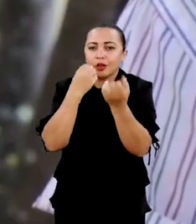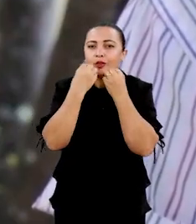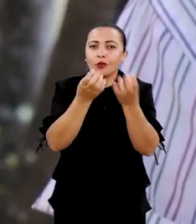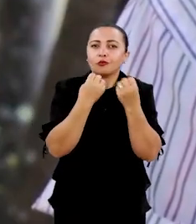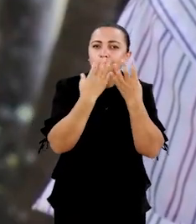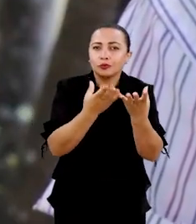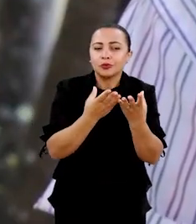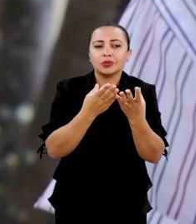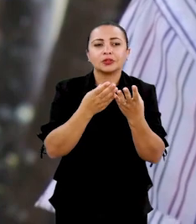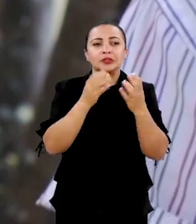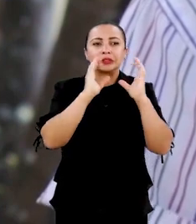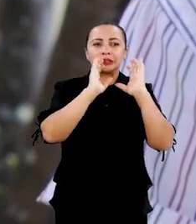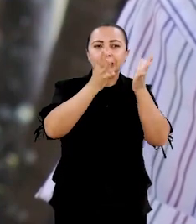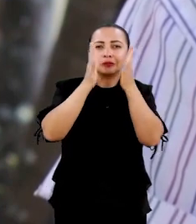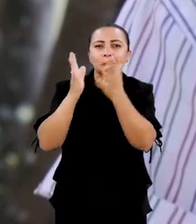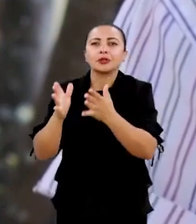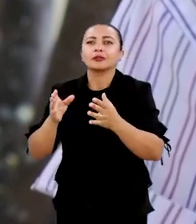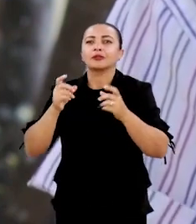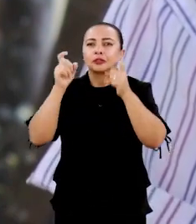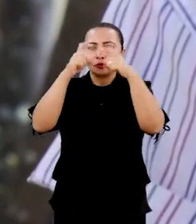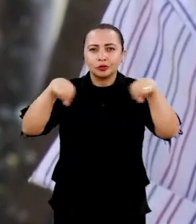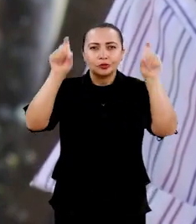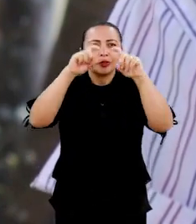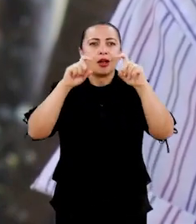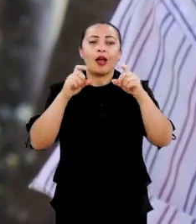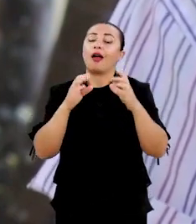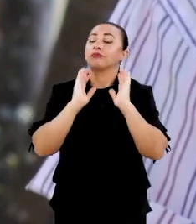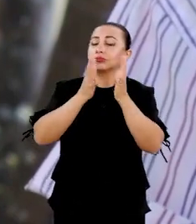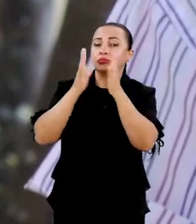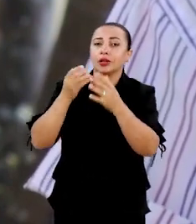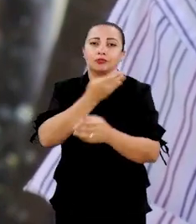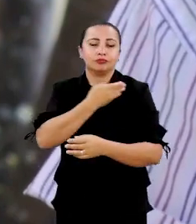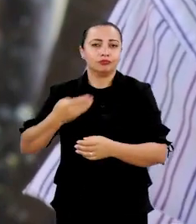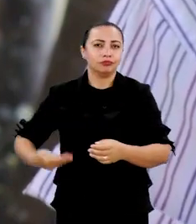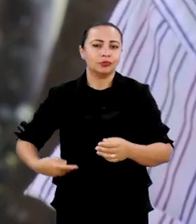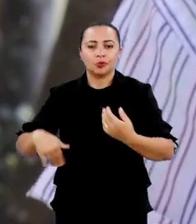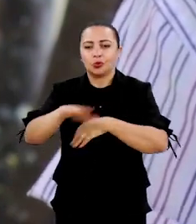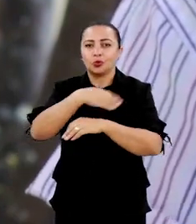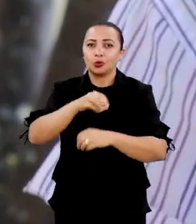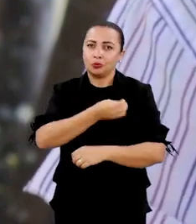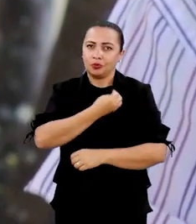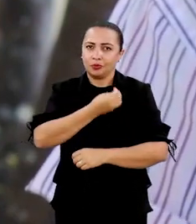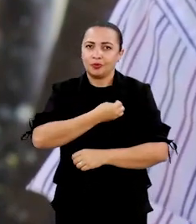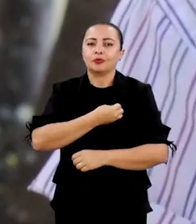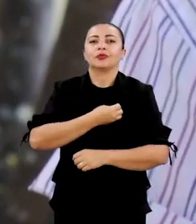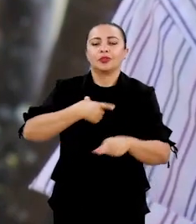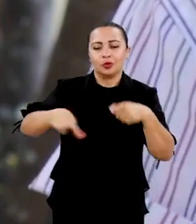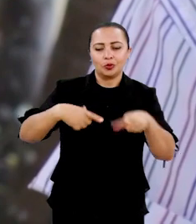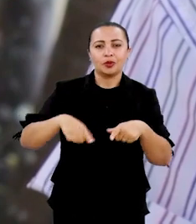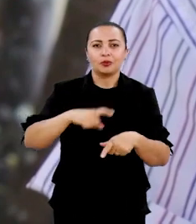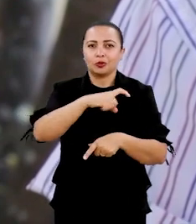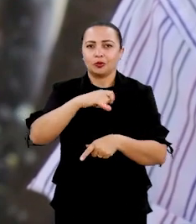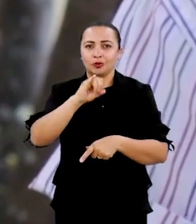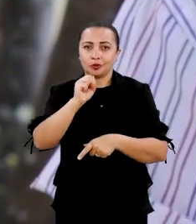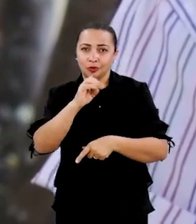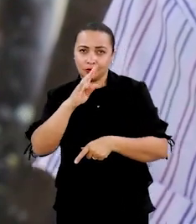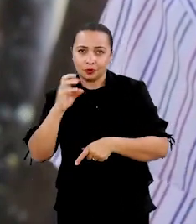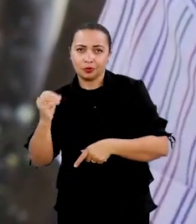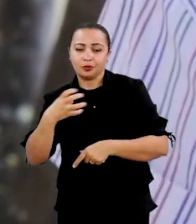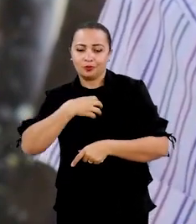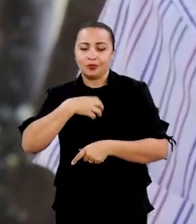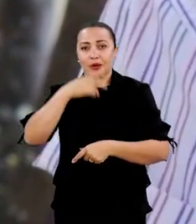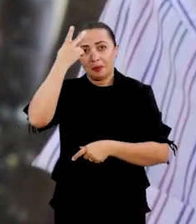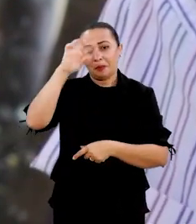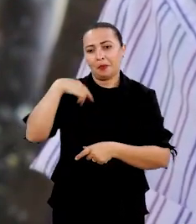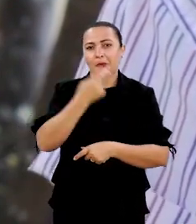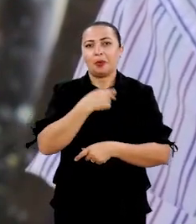informações em acervos digitais, em bibliotecas públicas, a respeito da vida e a obra de Xisto